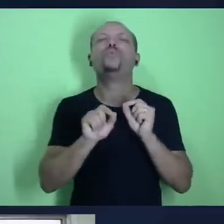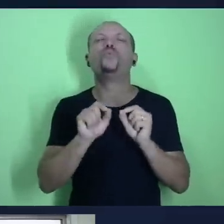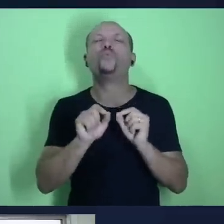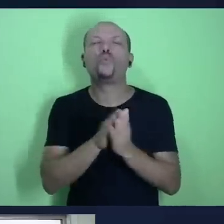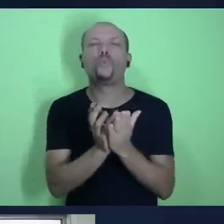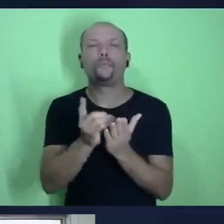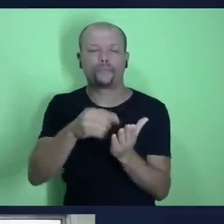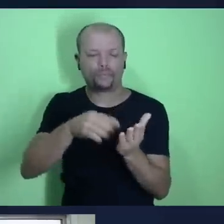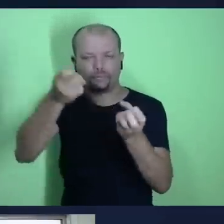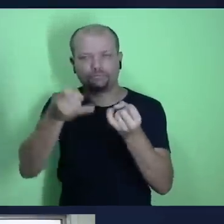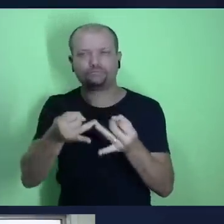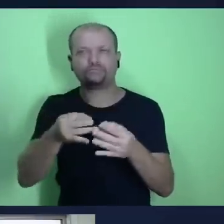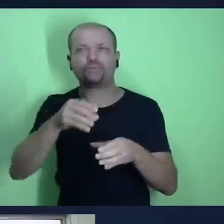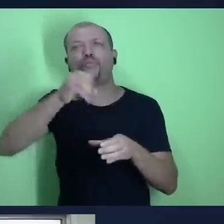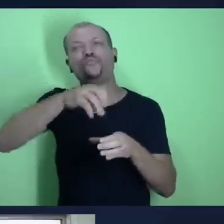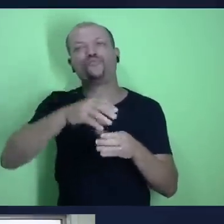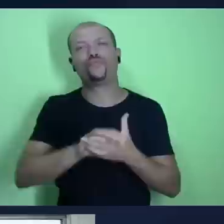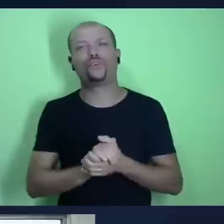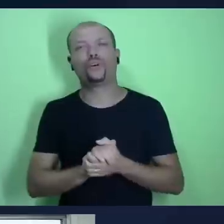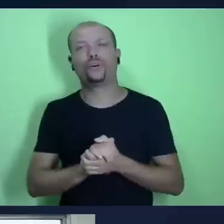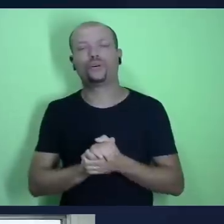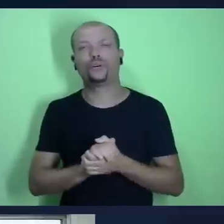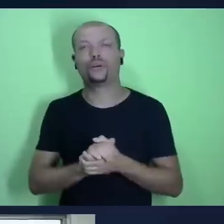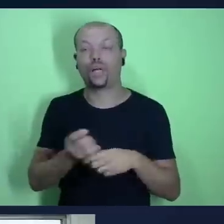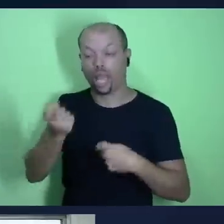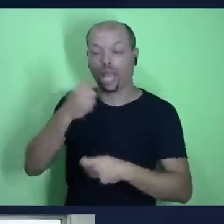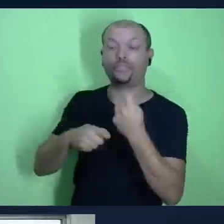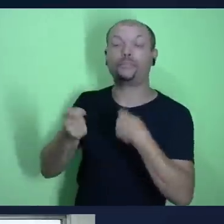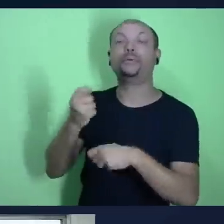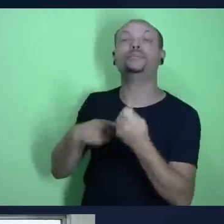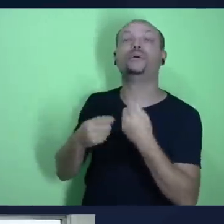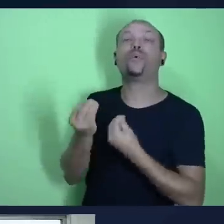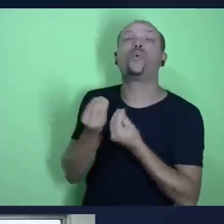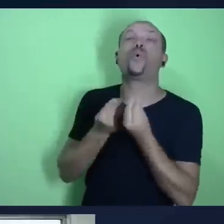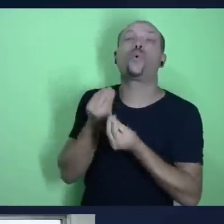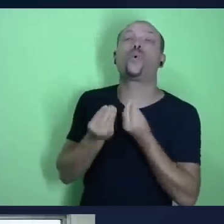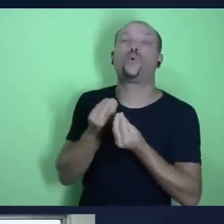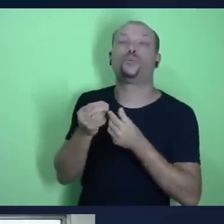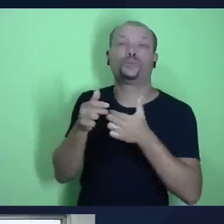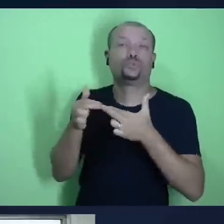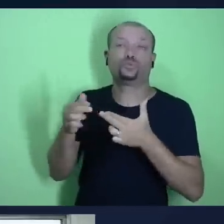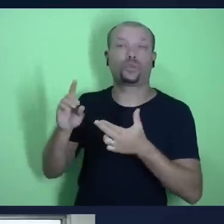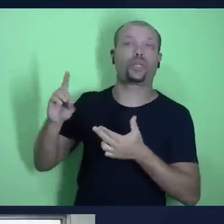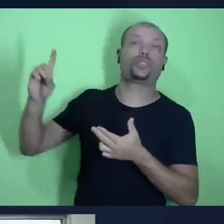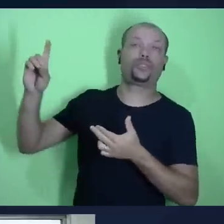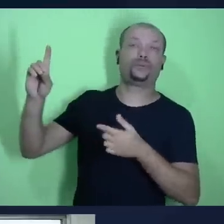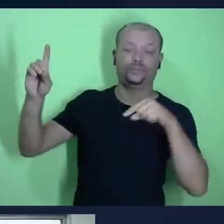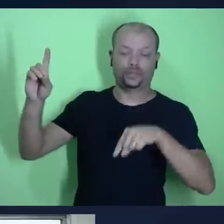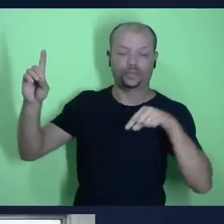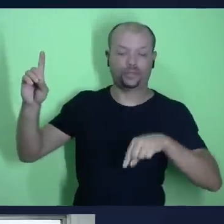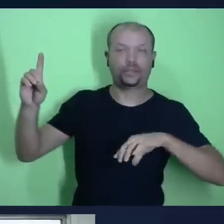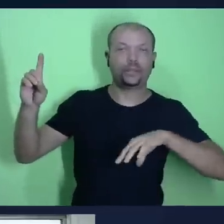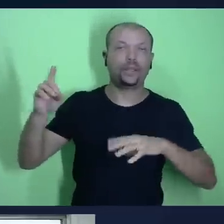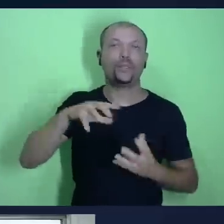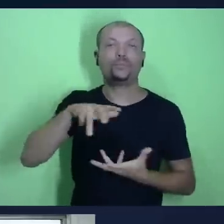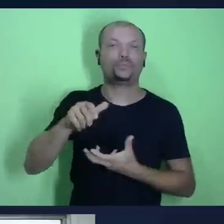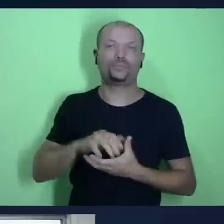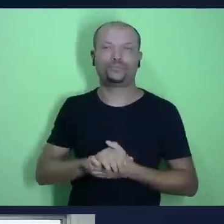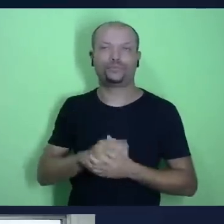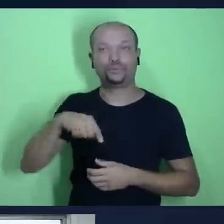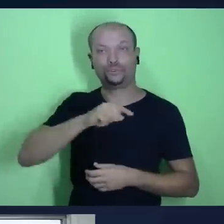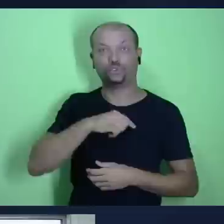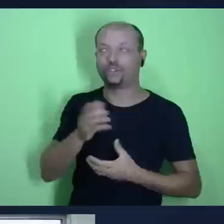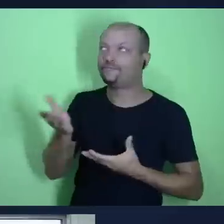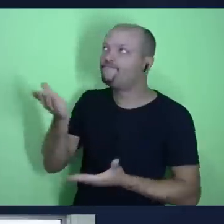parte da nossa administração dos negócios de Deus aqui na terra, como mordomos fiéis. Na